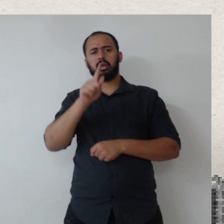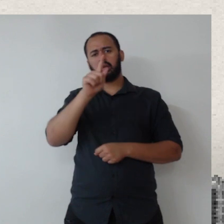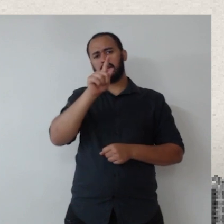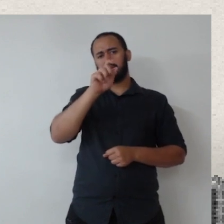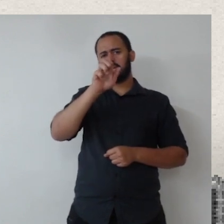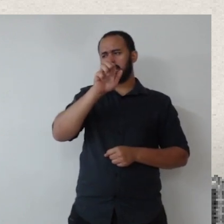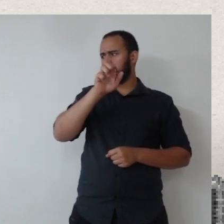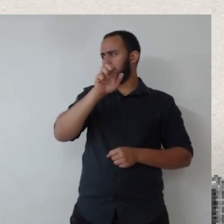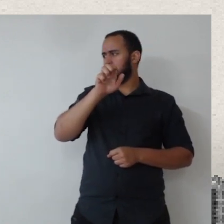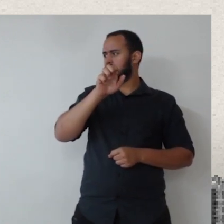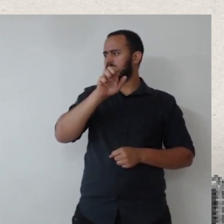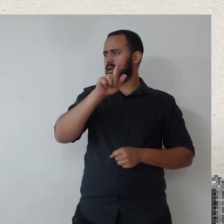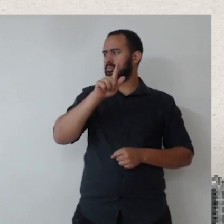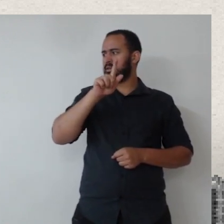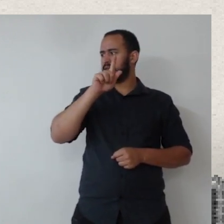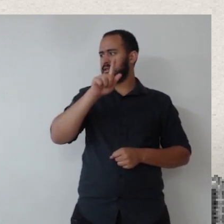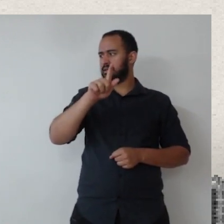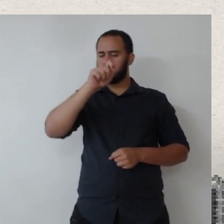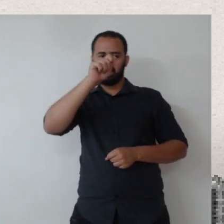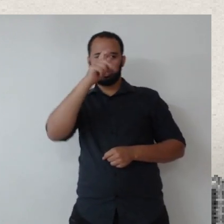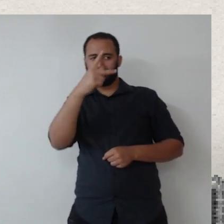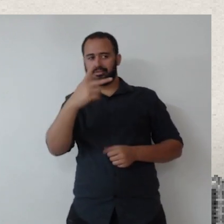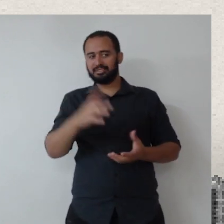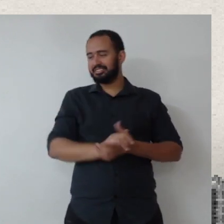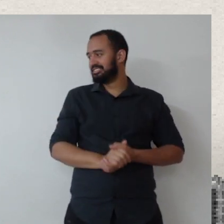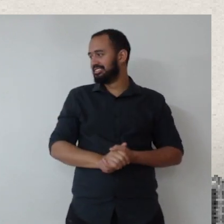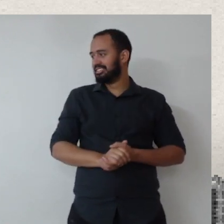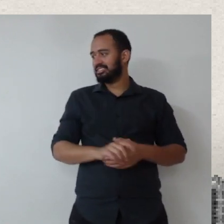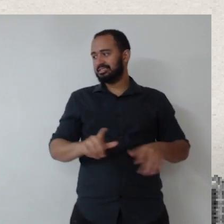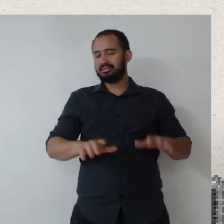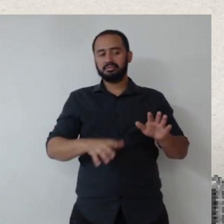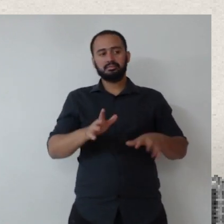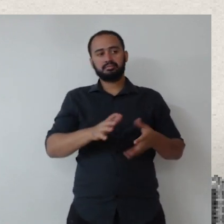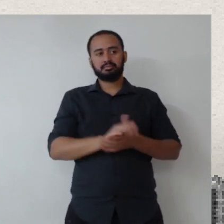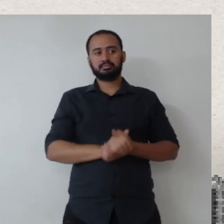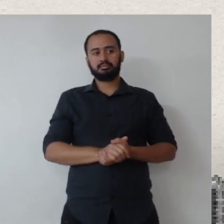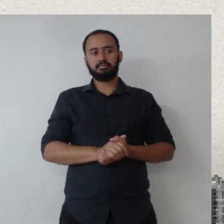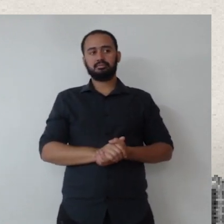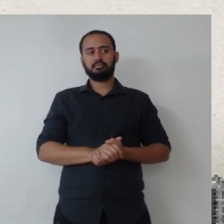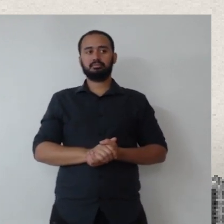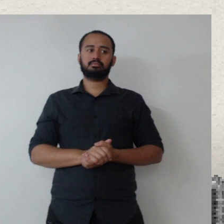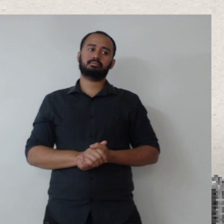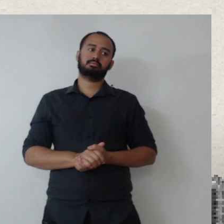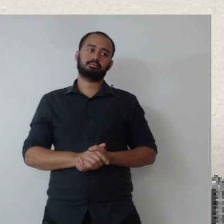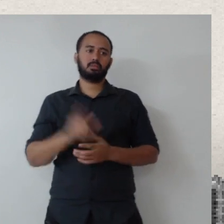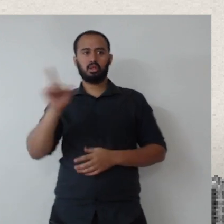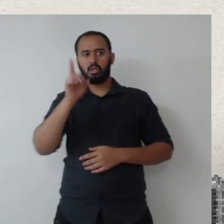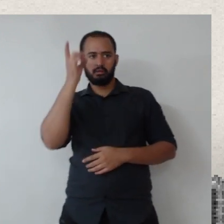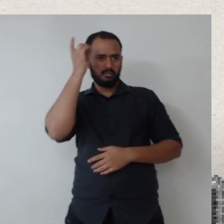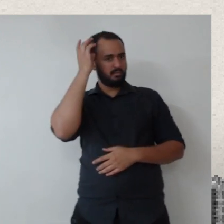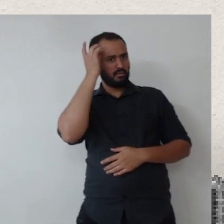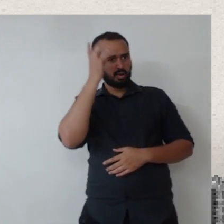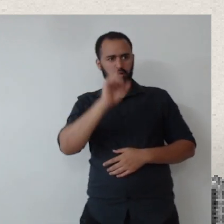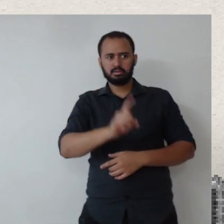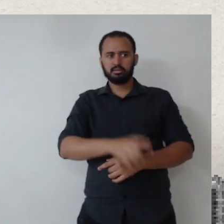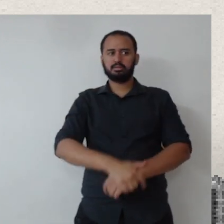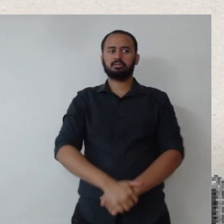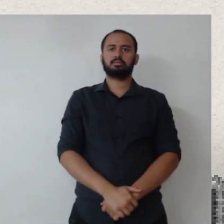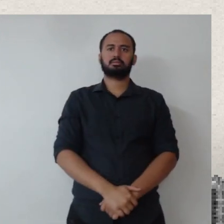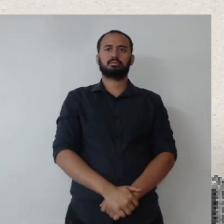pouquíssimas organizações têm, tá? Isso é uma coisa que é raro, raro, assim, não é fácil também.